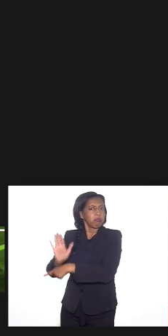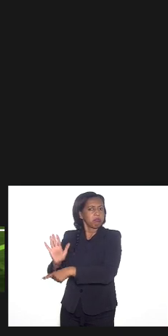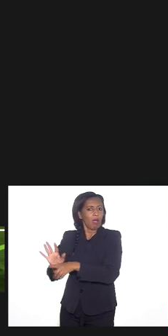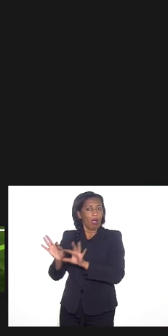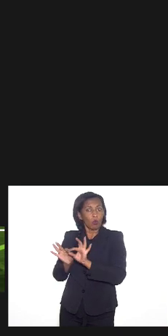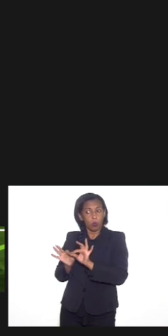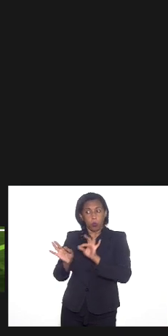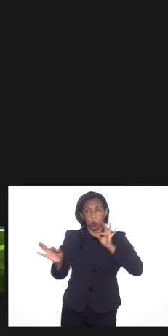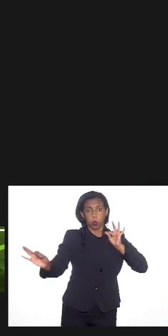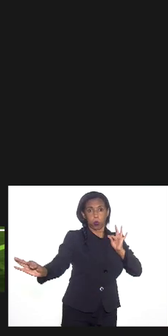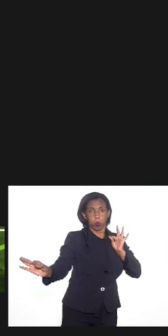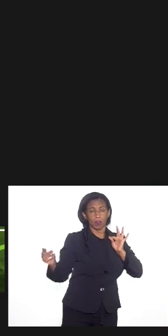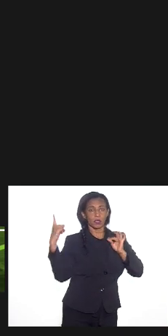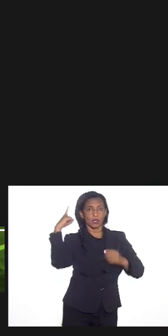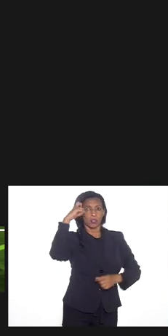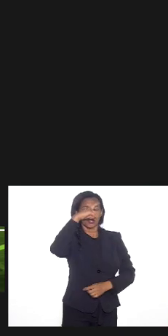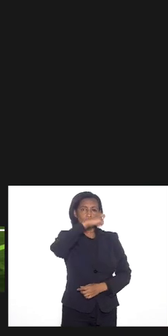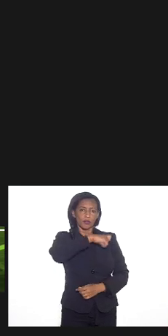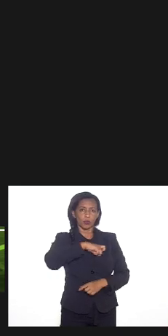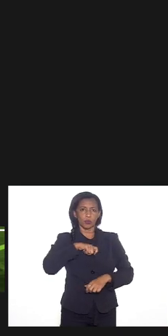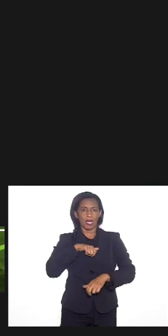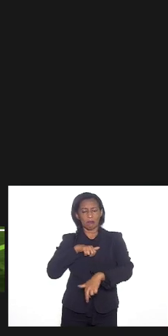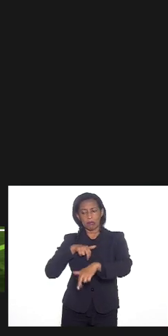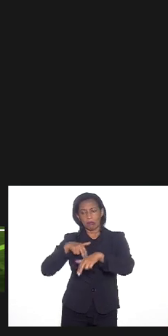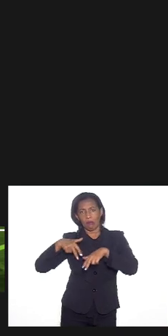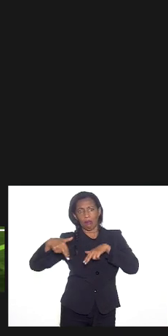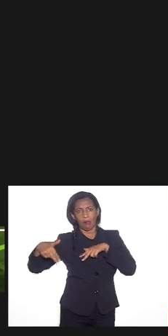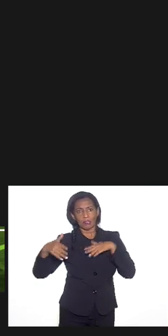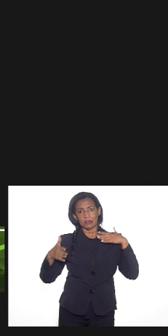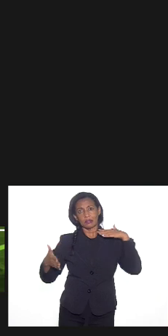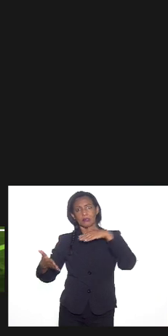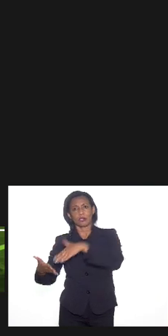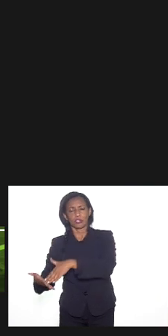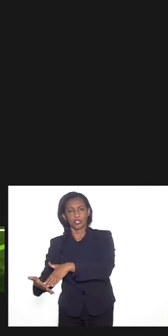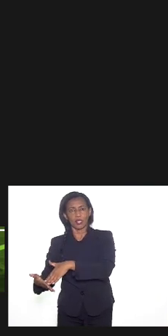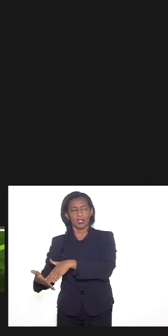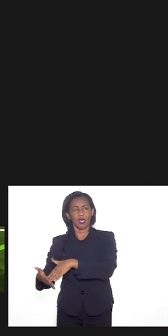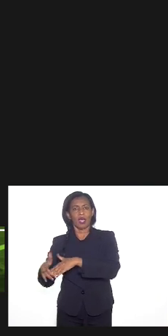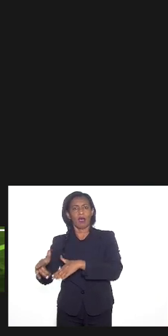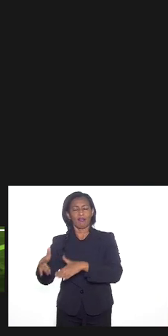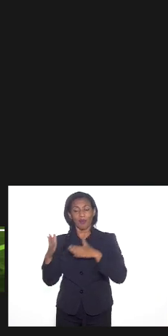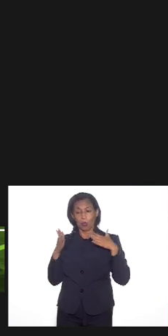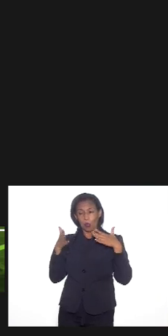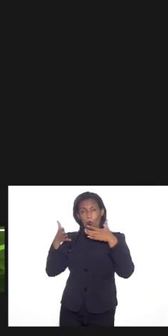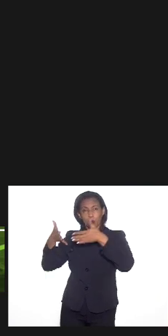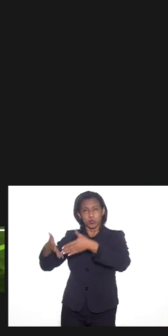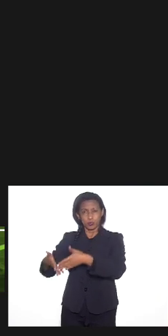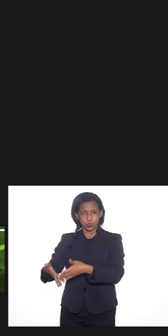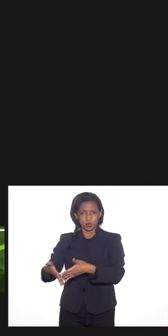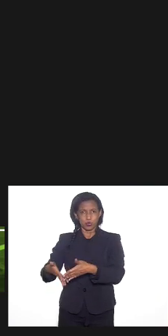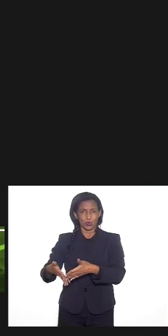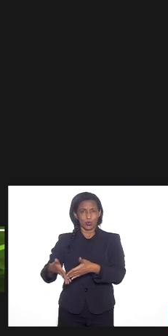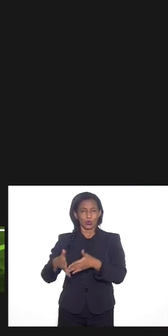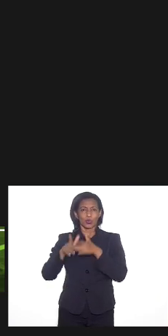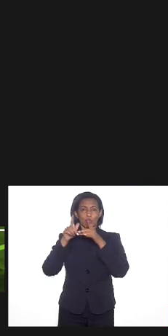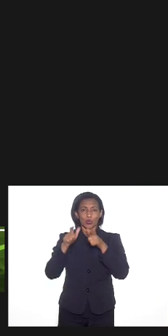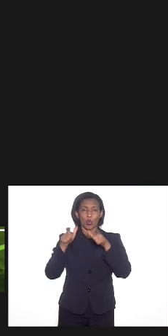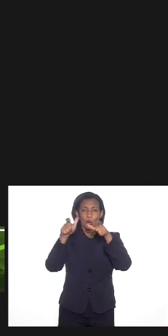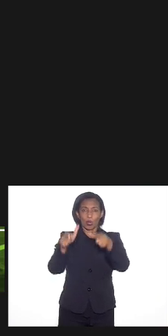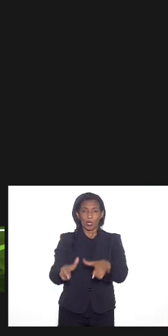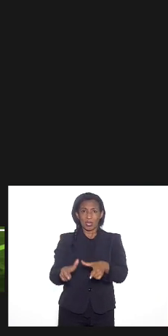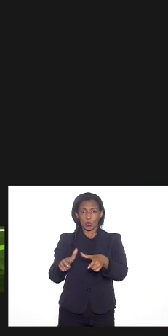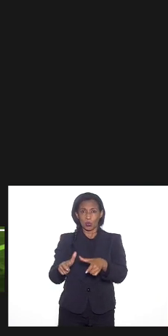distanciamento da dificuldade de locomoção das pessoas e acabava ficando concentrado concentrando sua demanda em